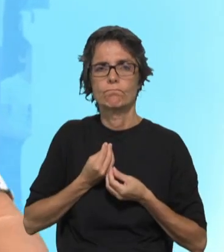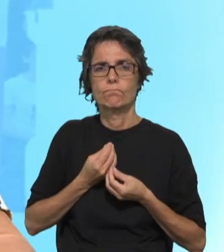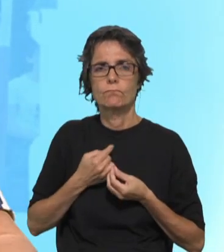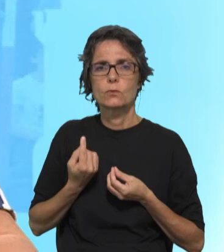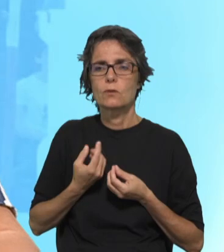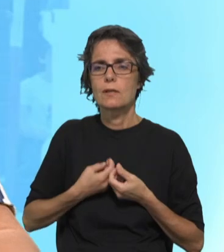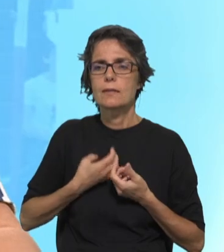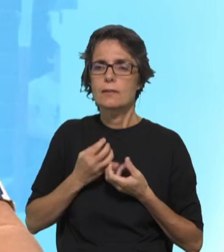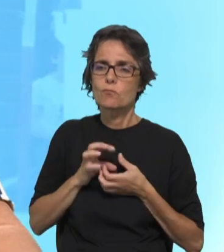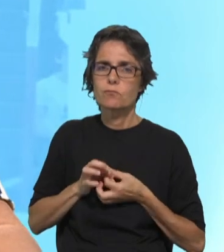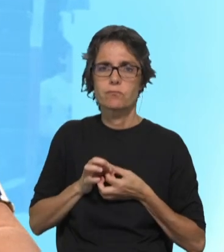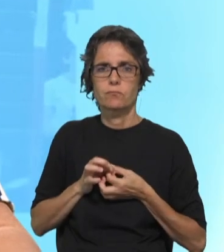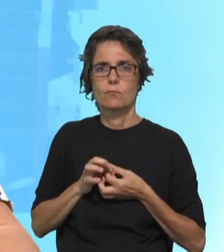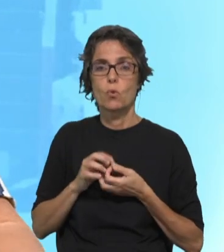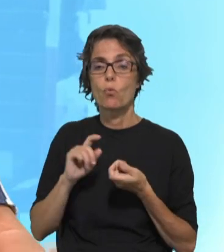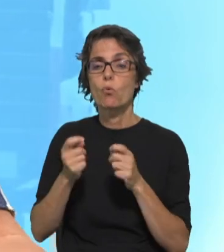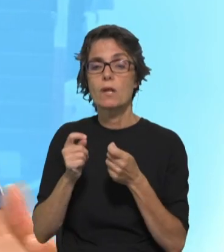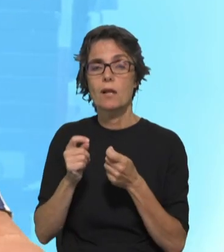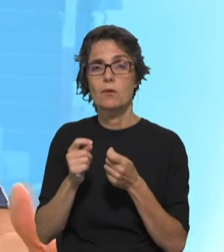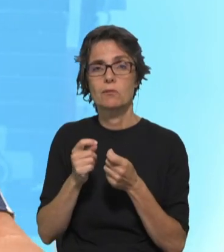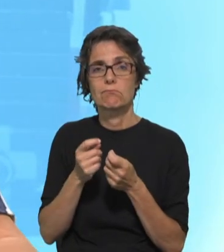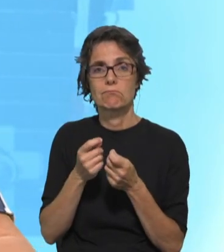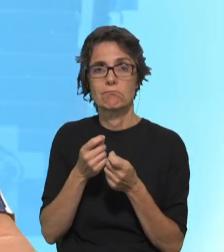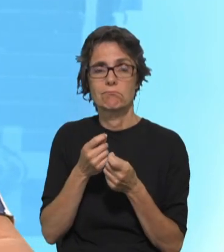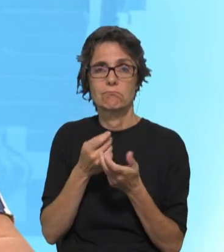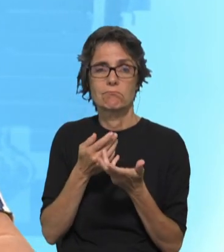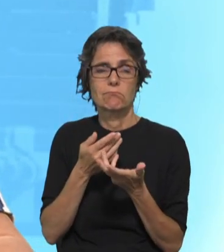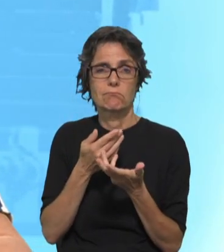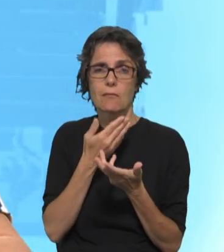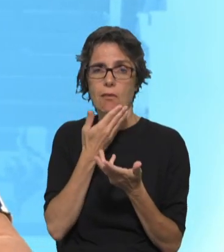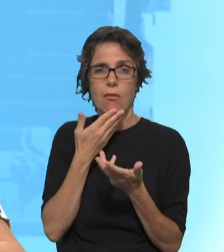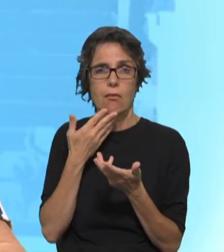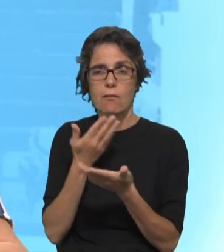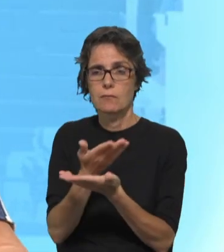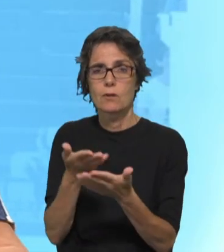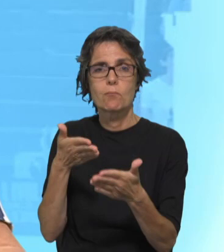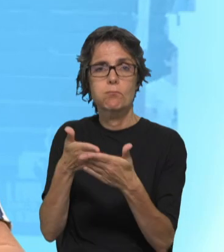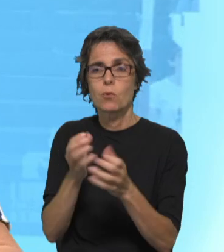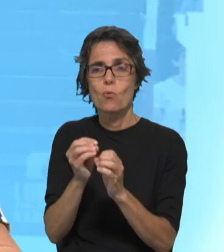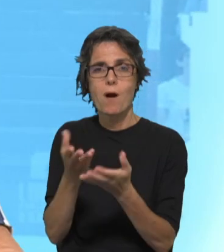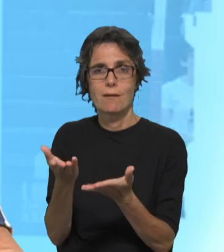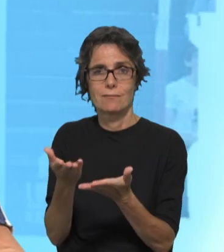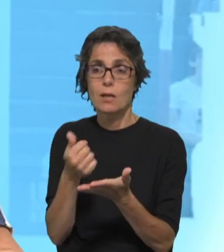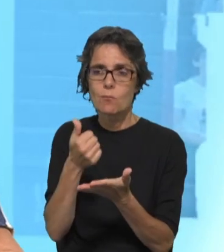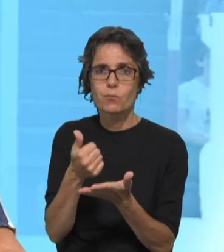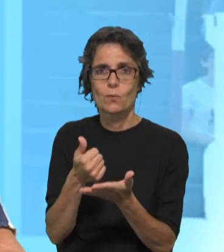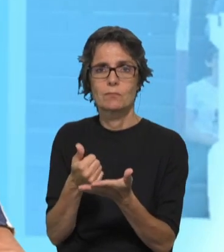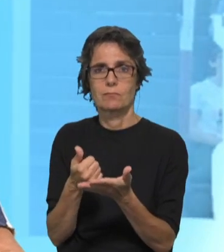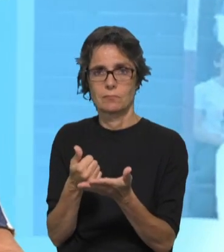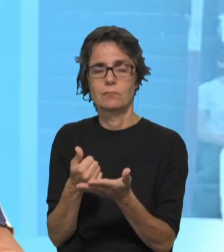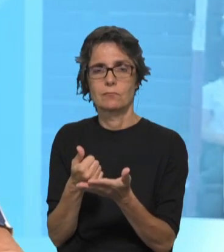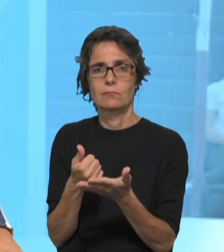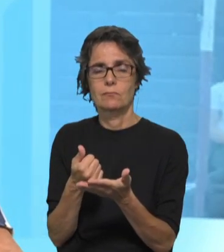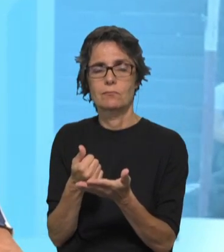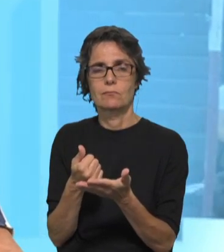comunhão. O diálogo flui sem nenhum obstáculo. E na altura